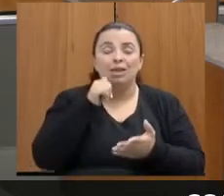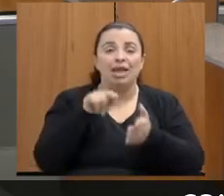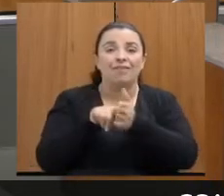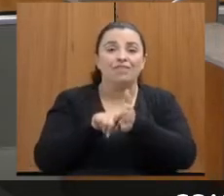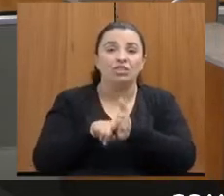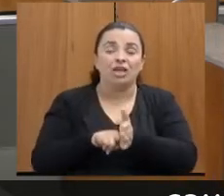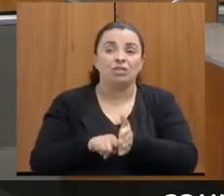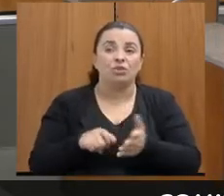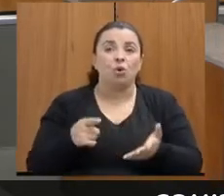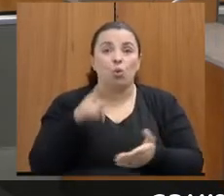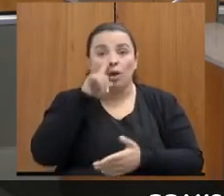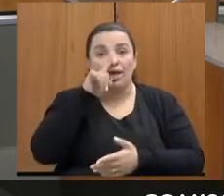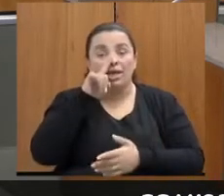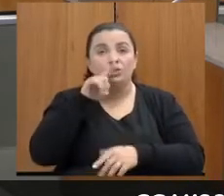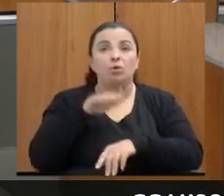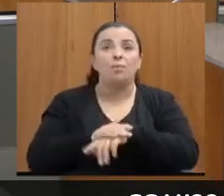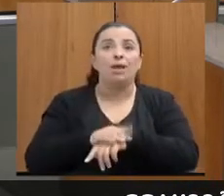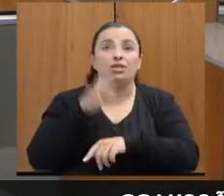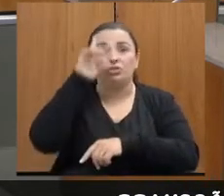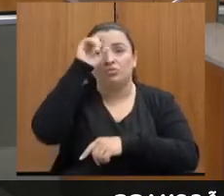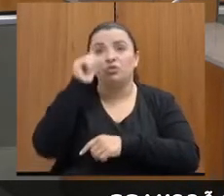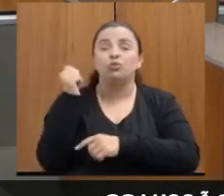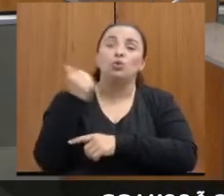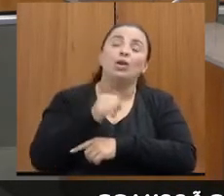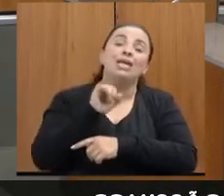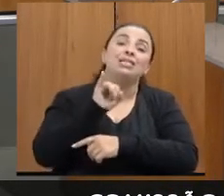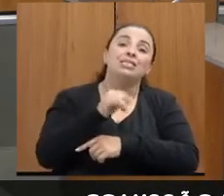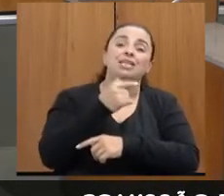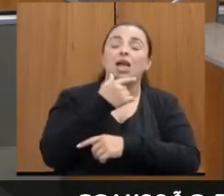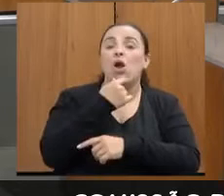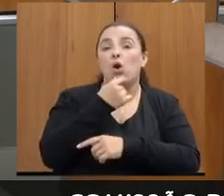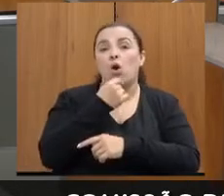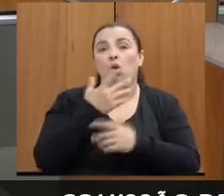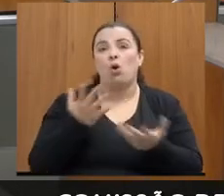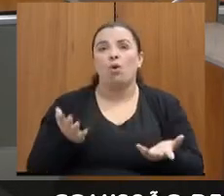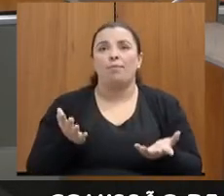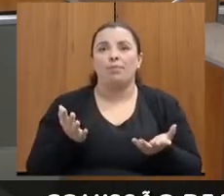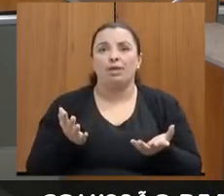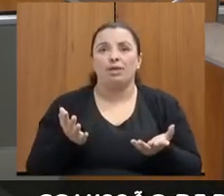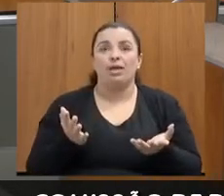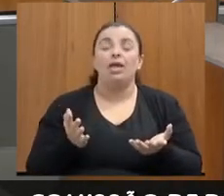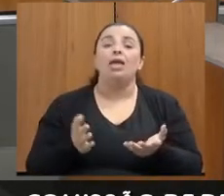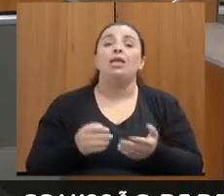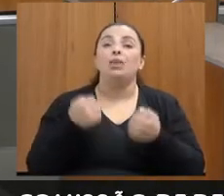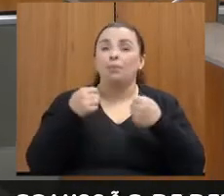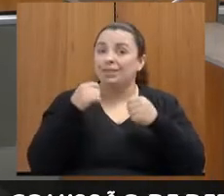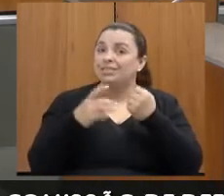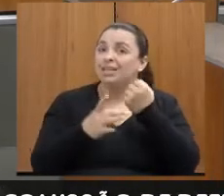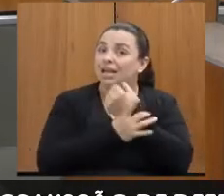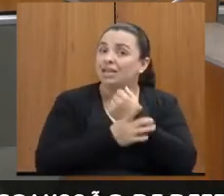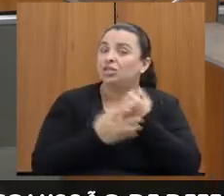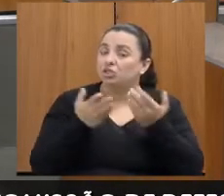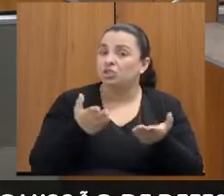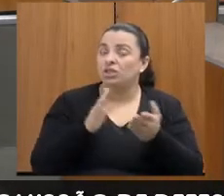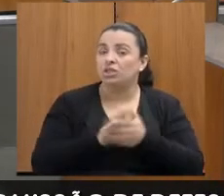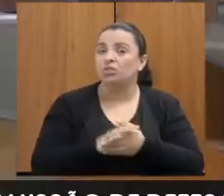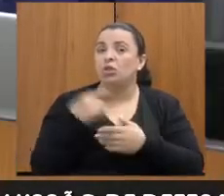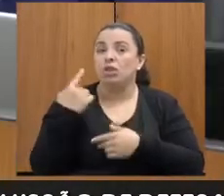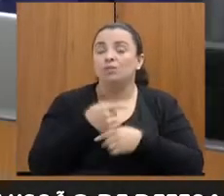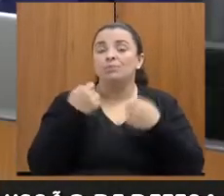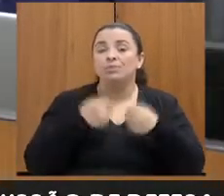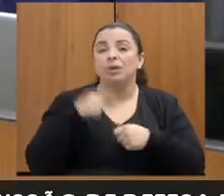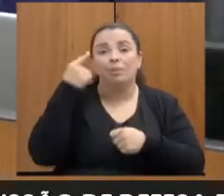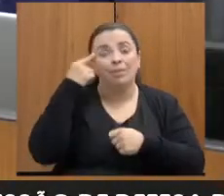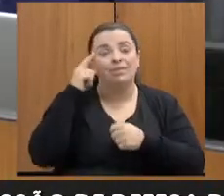dois investigadores homens. Sabe que vive isso. Inclusive. Precisa se assegurar isso, sabe? A gente precisa pensar o seguinte, tem que ter